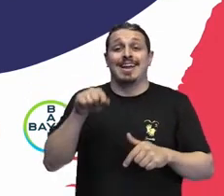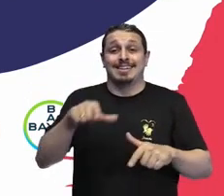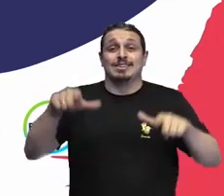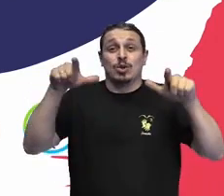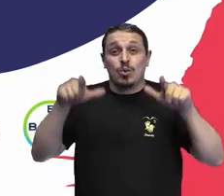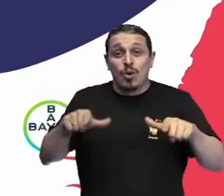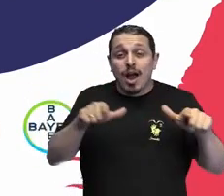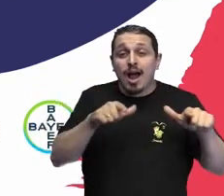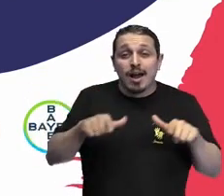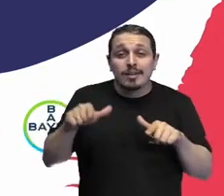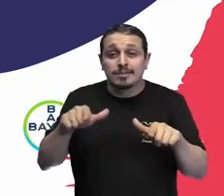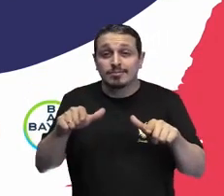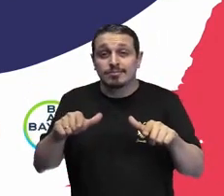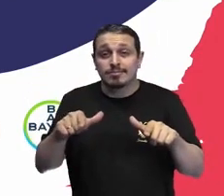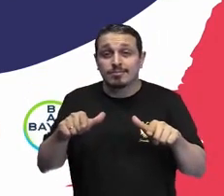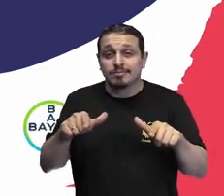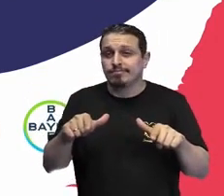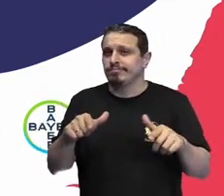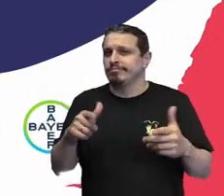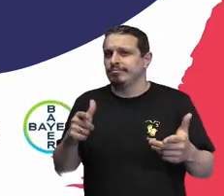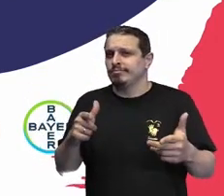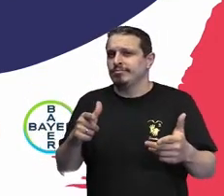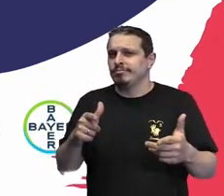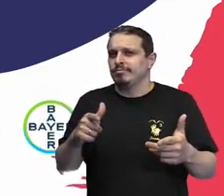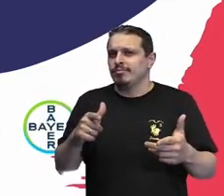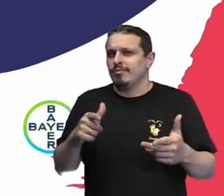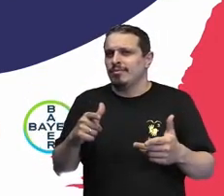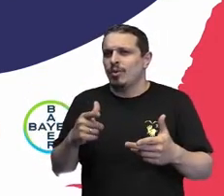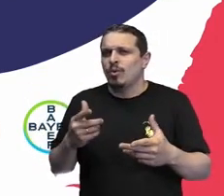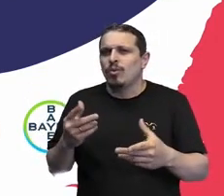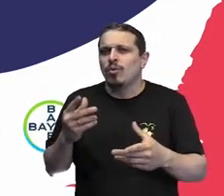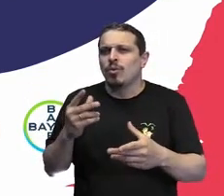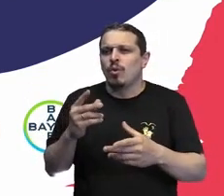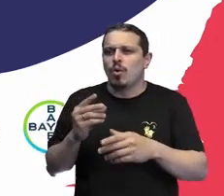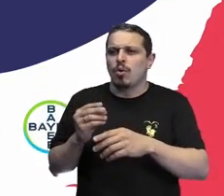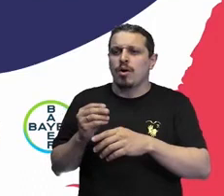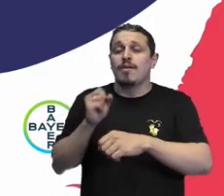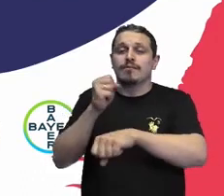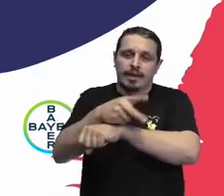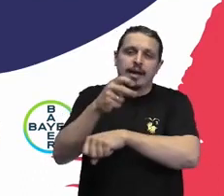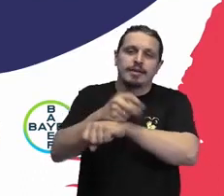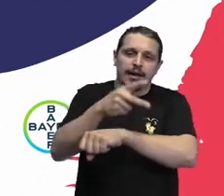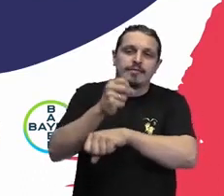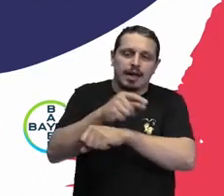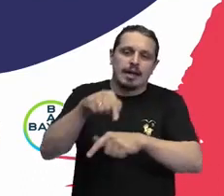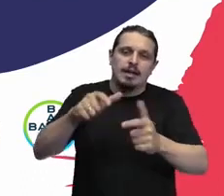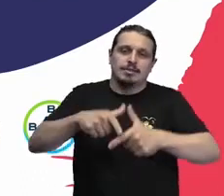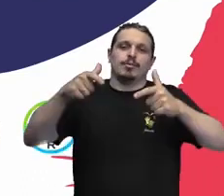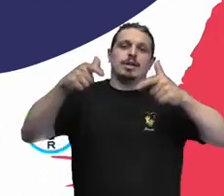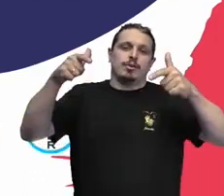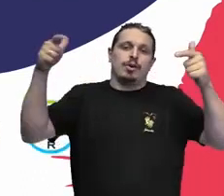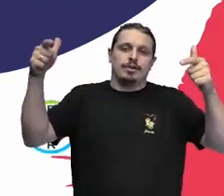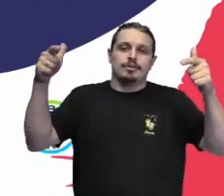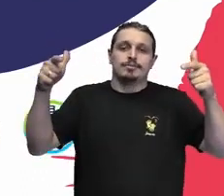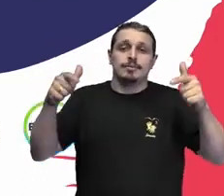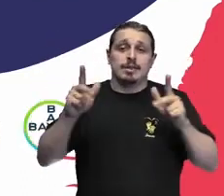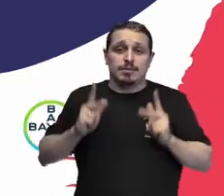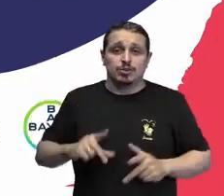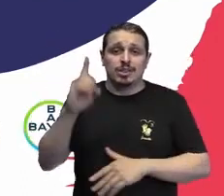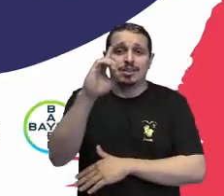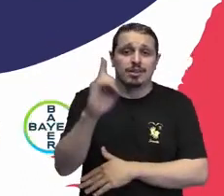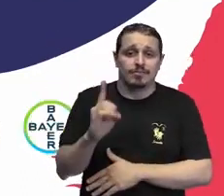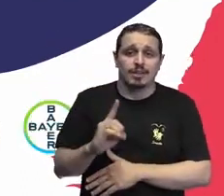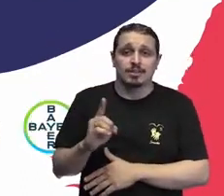dos espaços de liderança de onde se tomam as decisões dentro da organização, isso porque, de fato, a gente vai ter ali maior representatividade da diversidade,